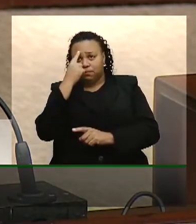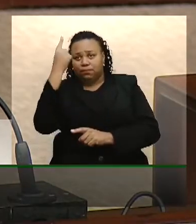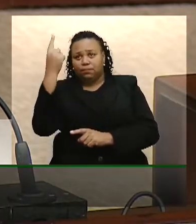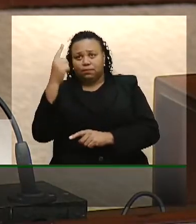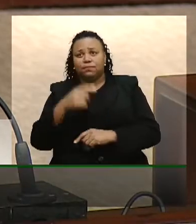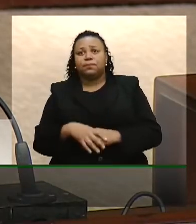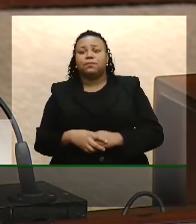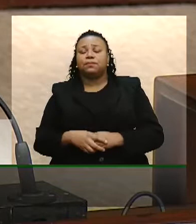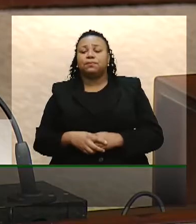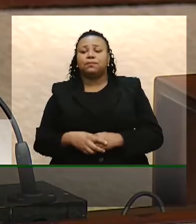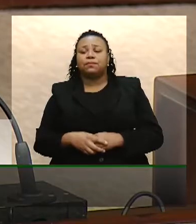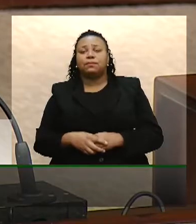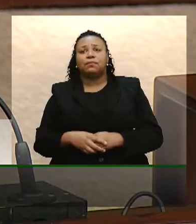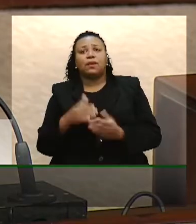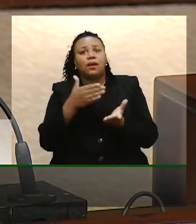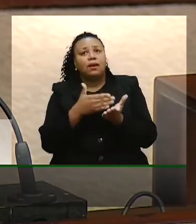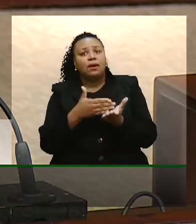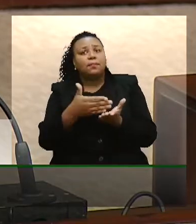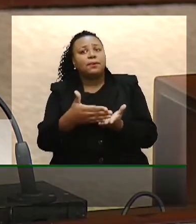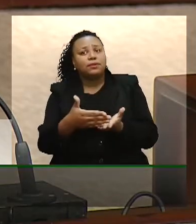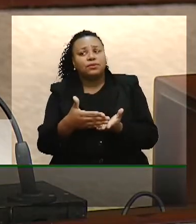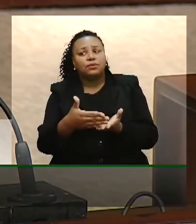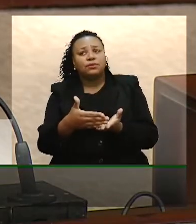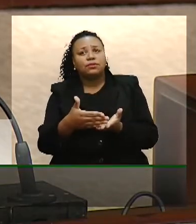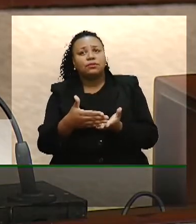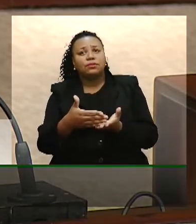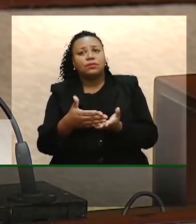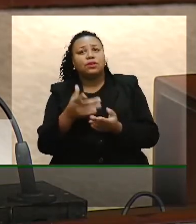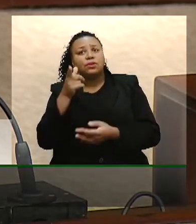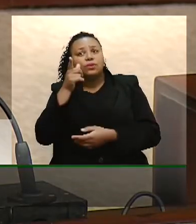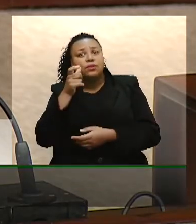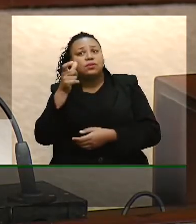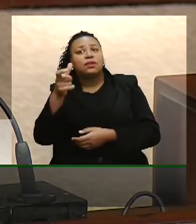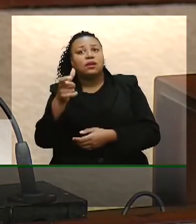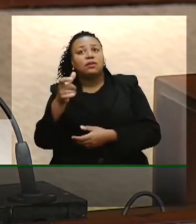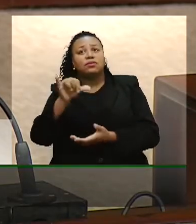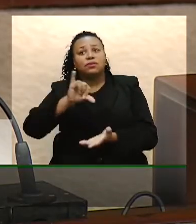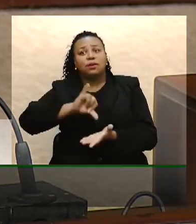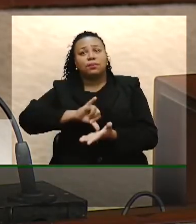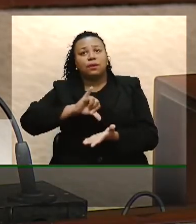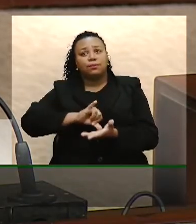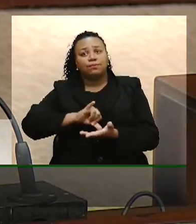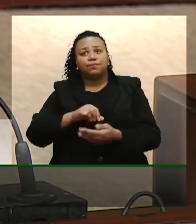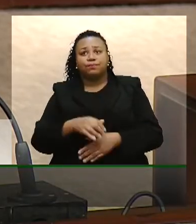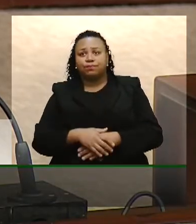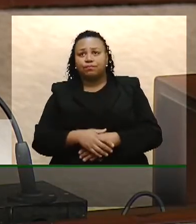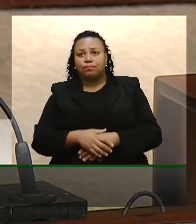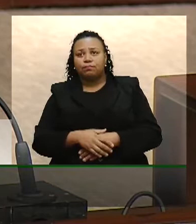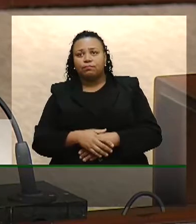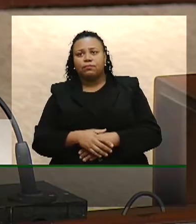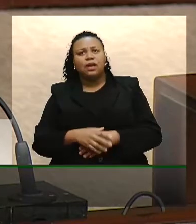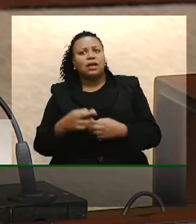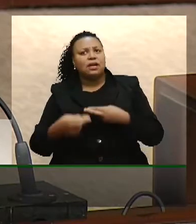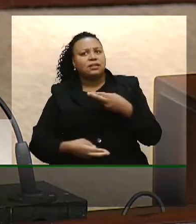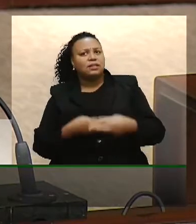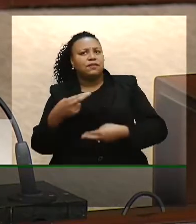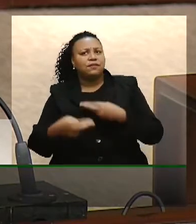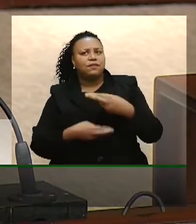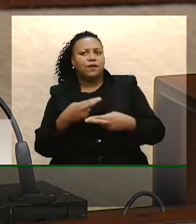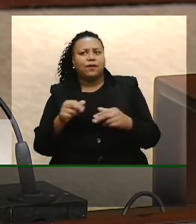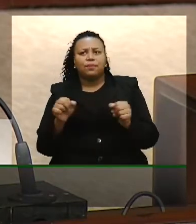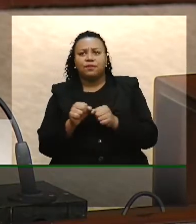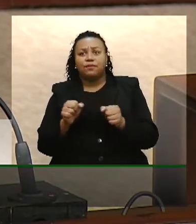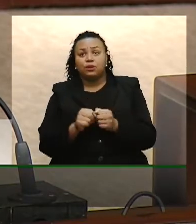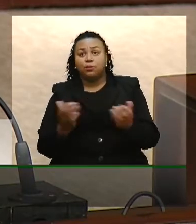a partir dos interesses deste capital. As reformas produzidas